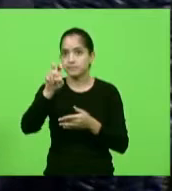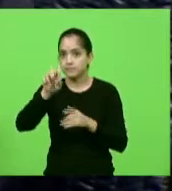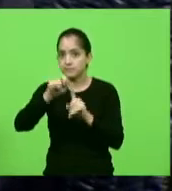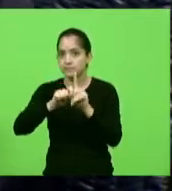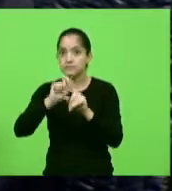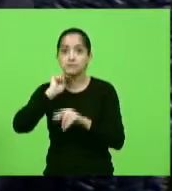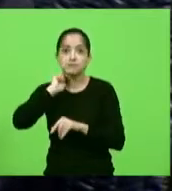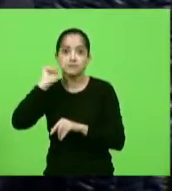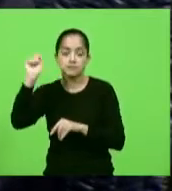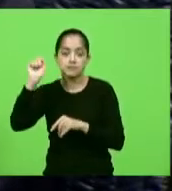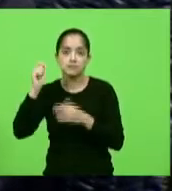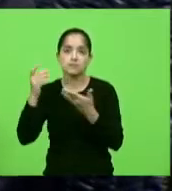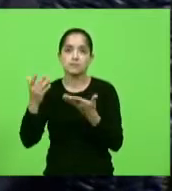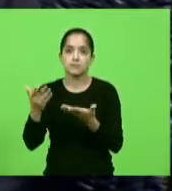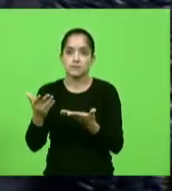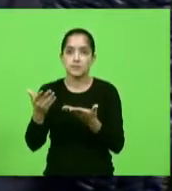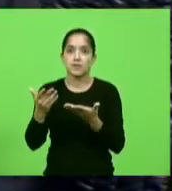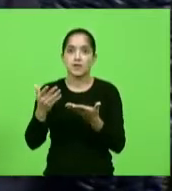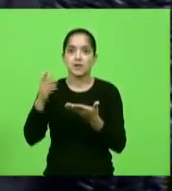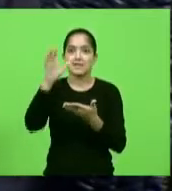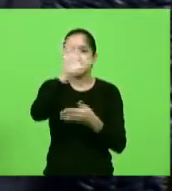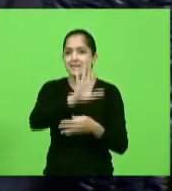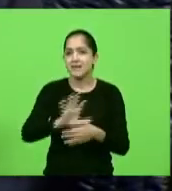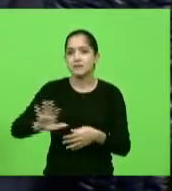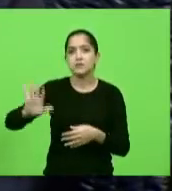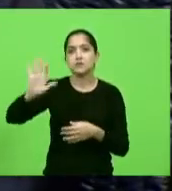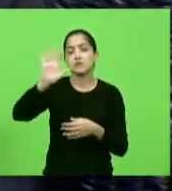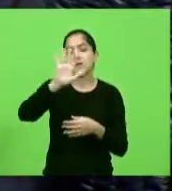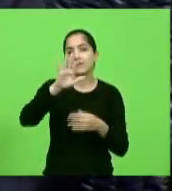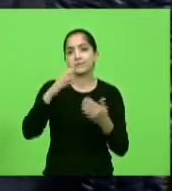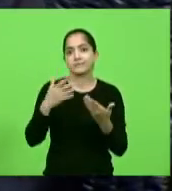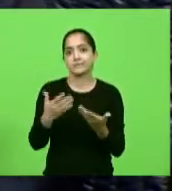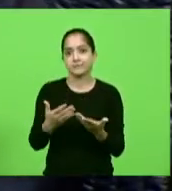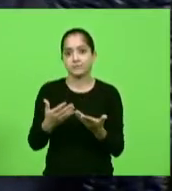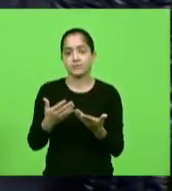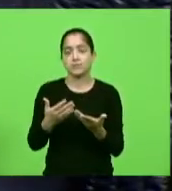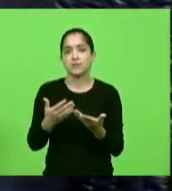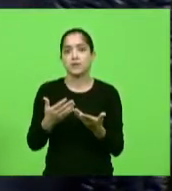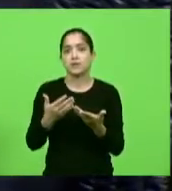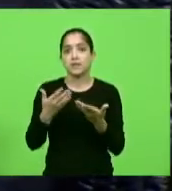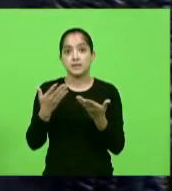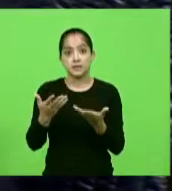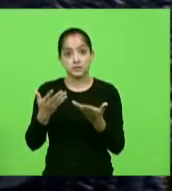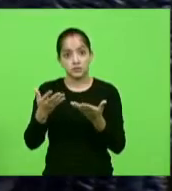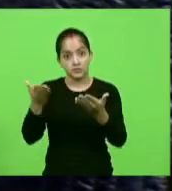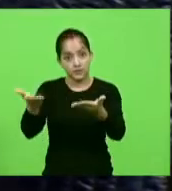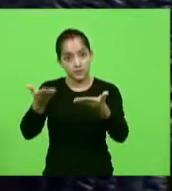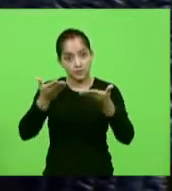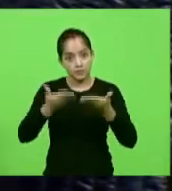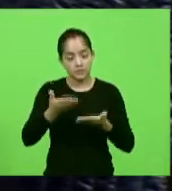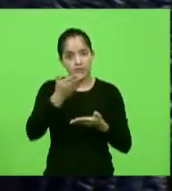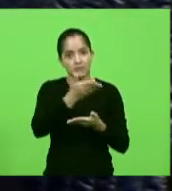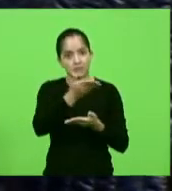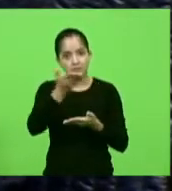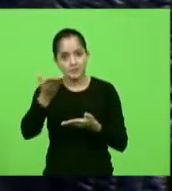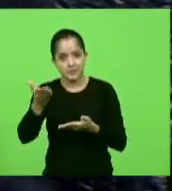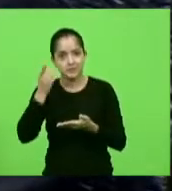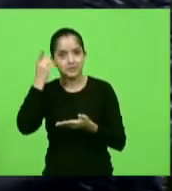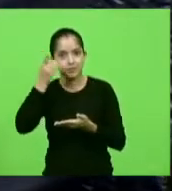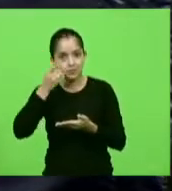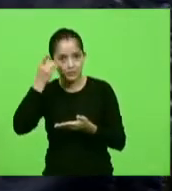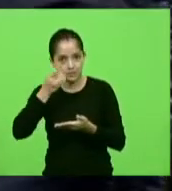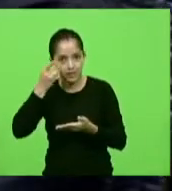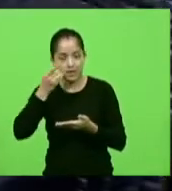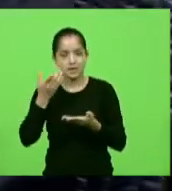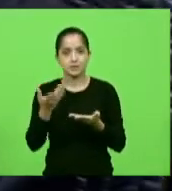agora de abril, vai ser uma ação nacional, inclusive, e vamos deixar um convite a todos os deputados, a todos